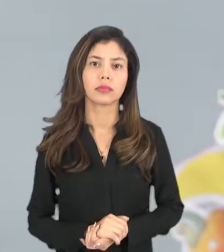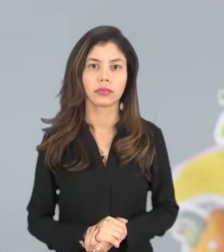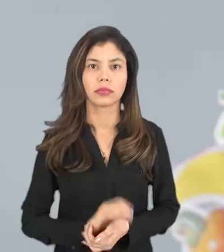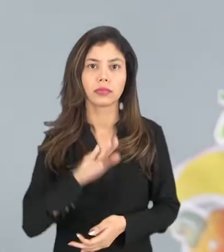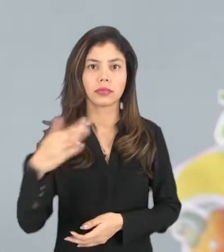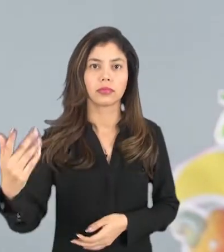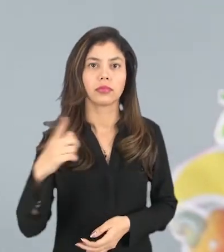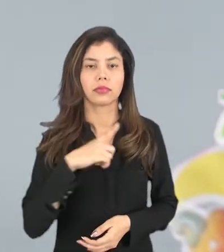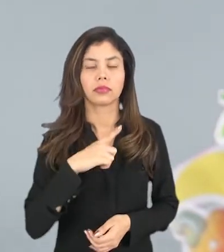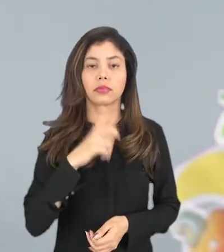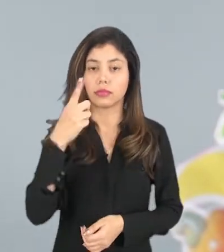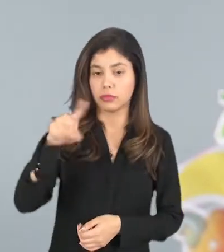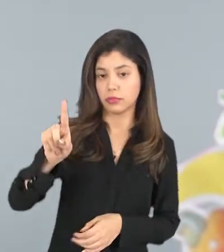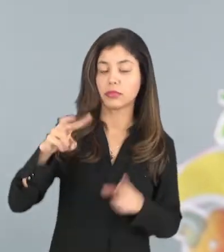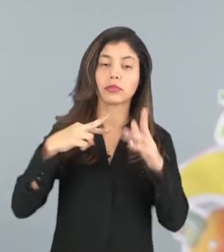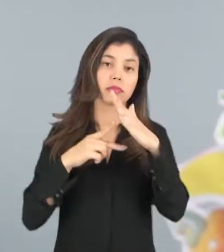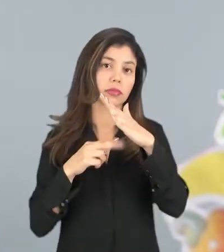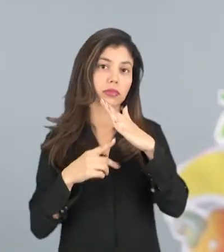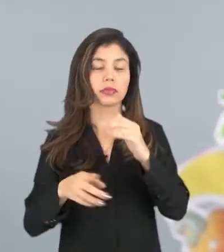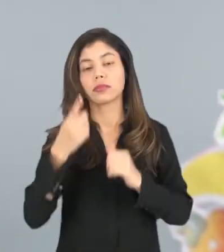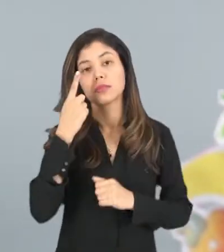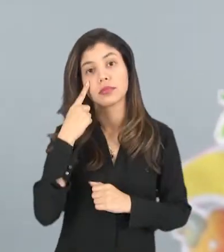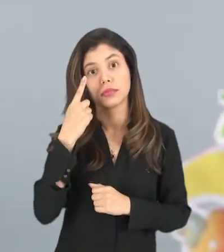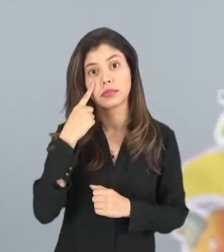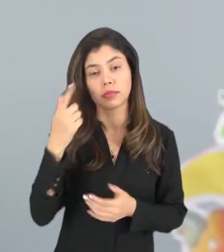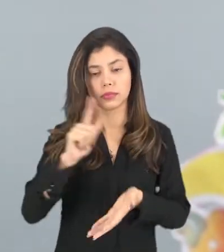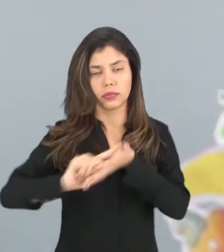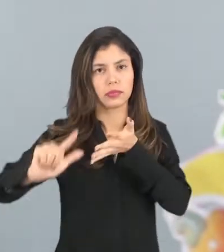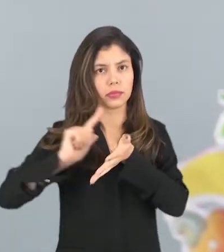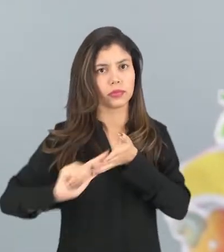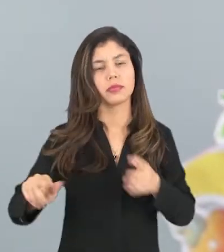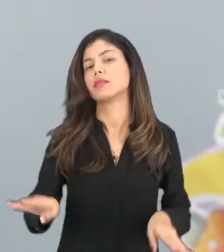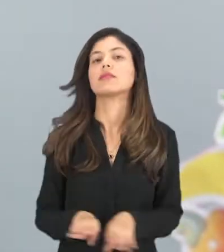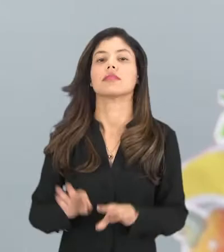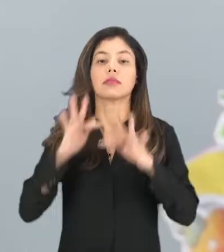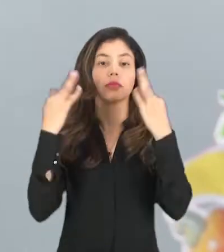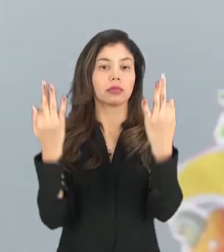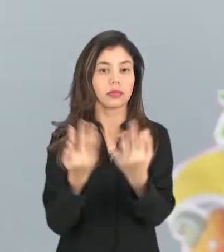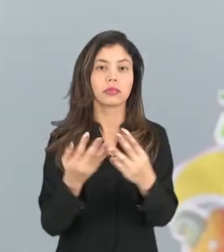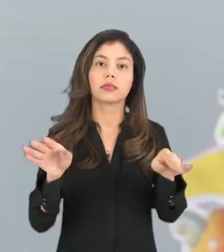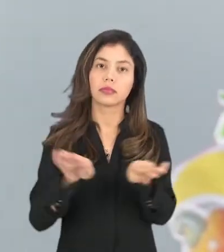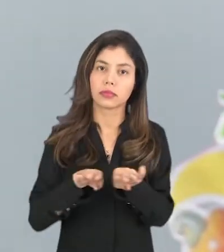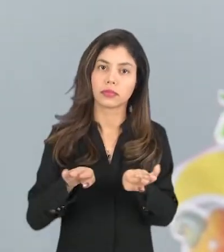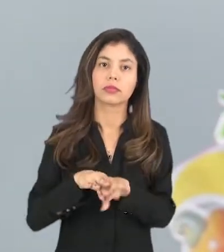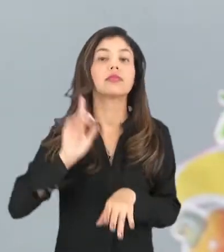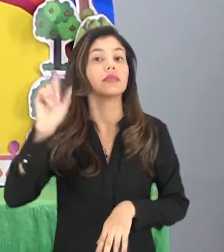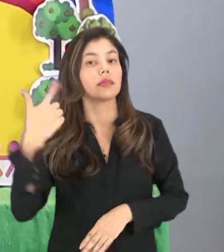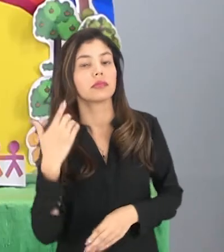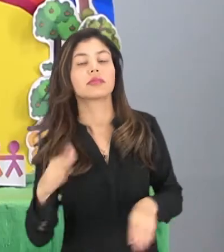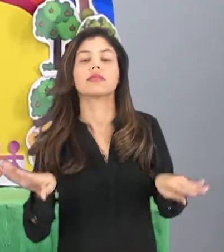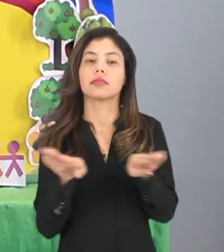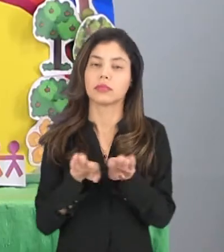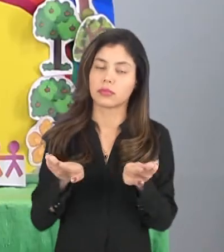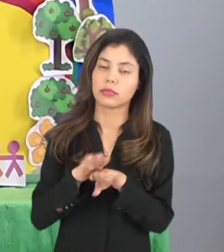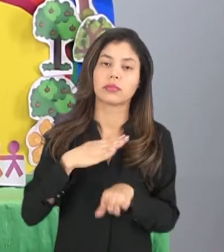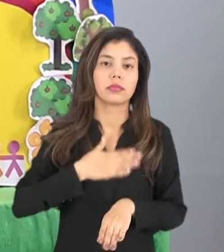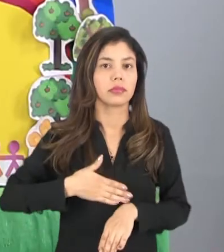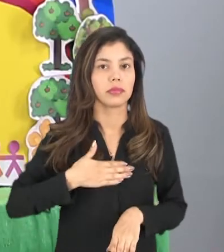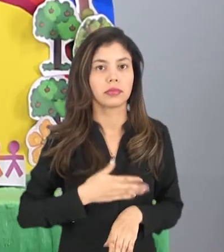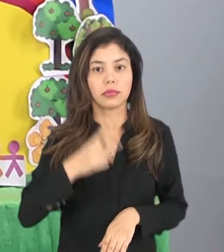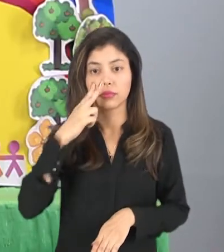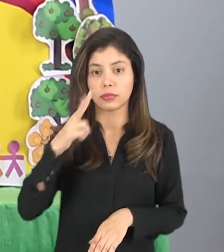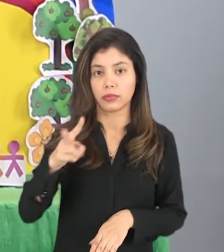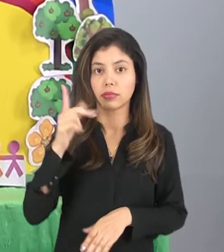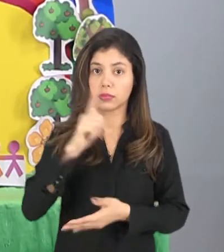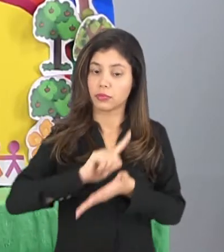Quando você vai ao parque você não gosta de ver aquele ambiente limpo? Para a sua família. Outras famílias também gostam de ver o ambiente limpo.